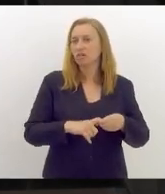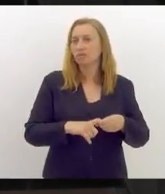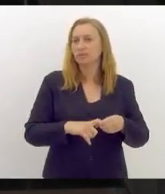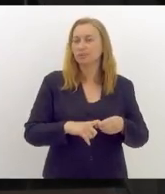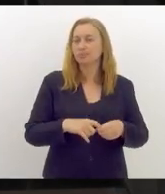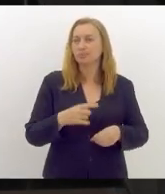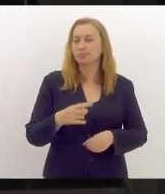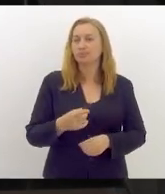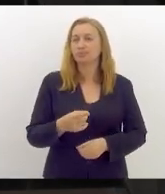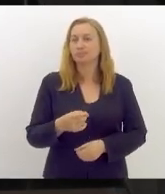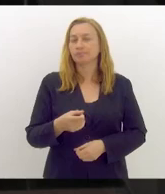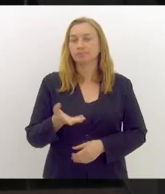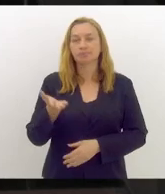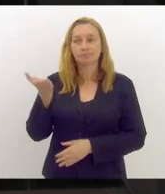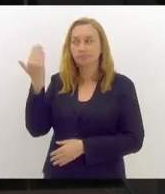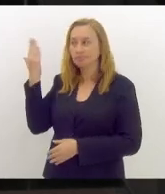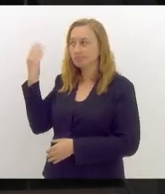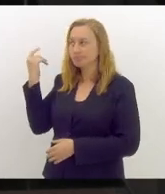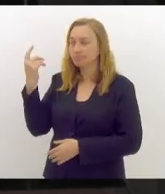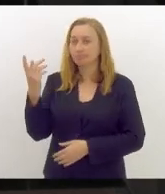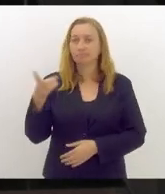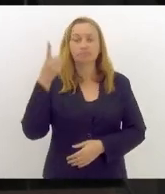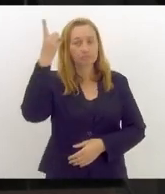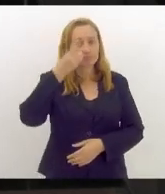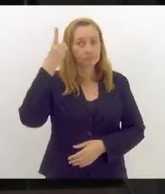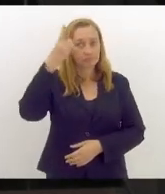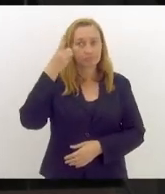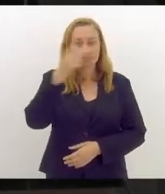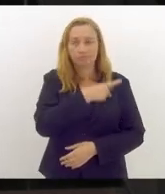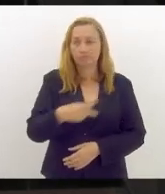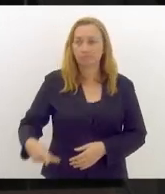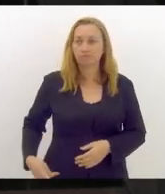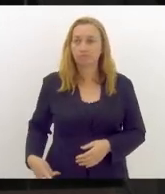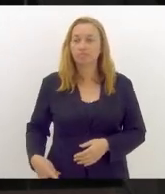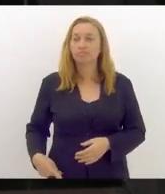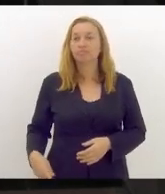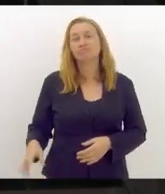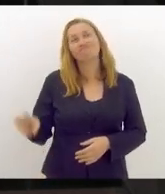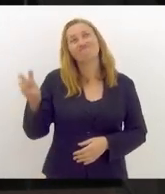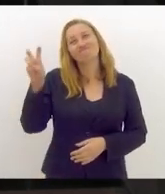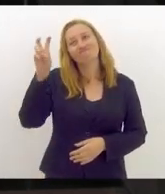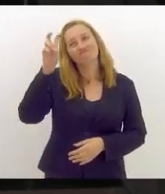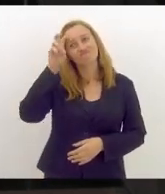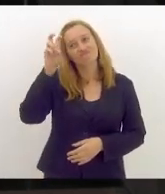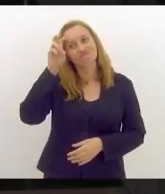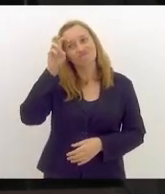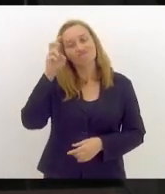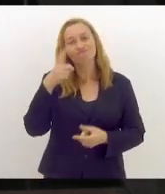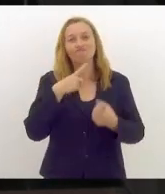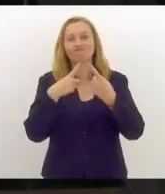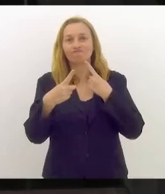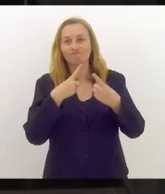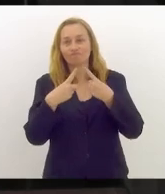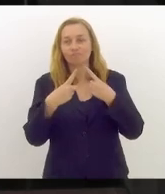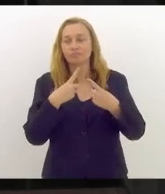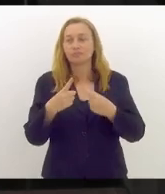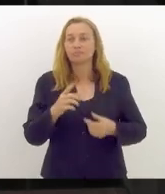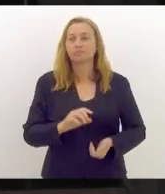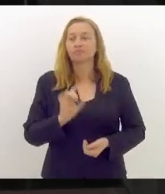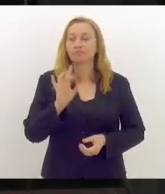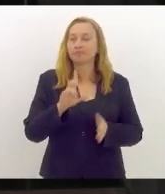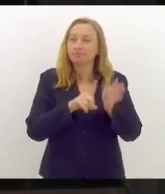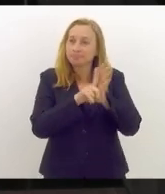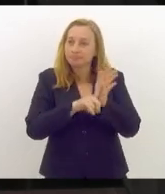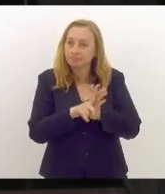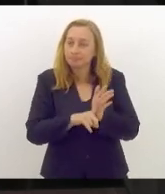deputado presidente, mas só de sábado, porque quinta-feira aqui nós discursamos. Eu quero só analisar